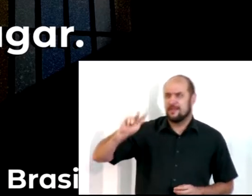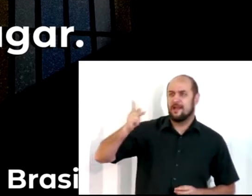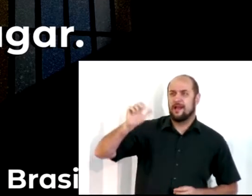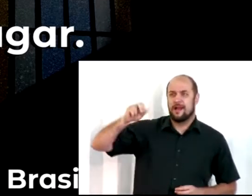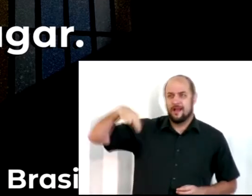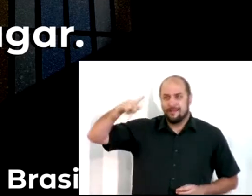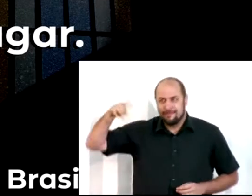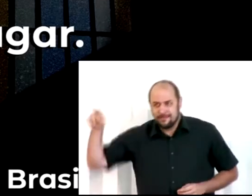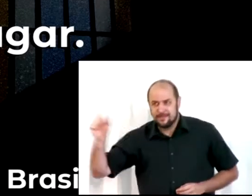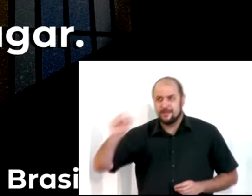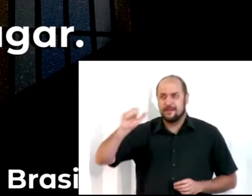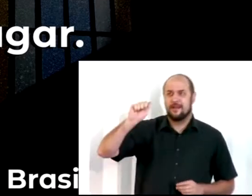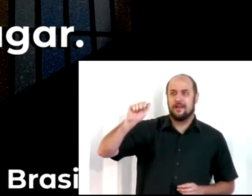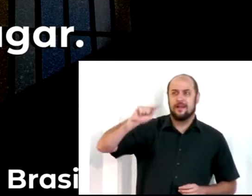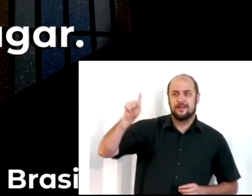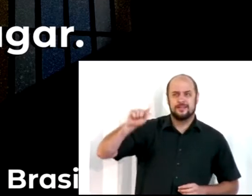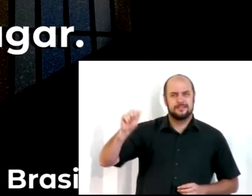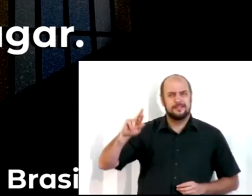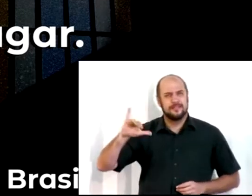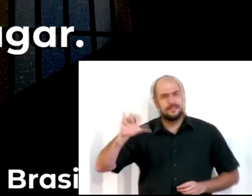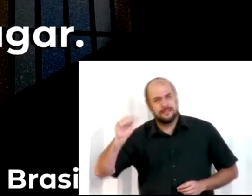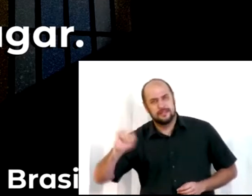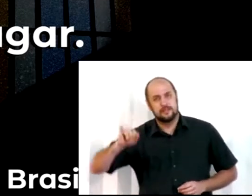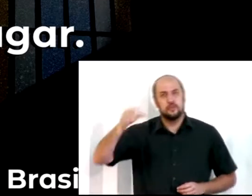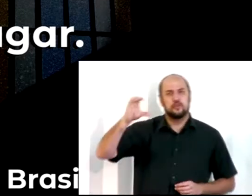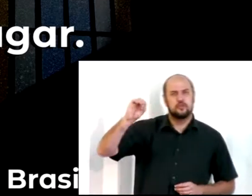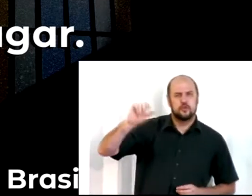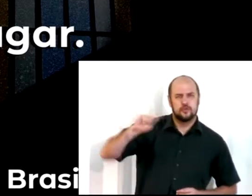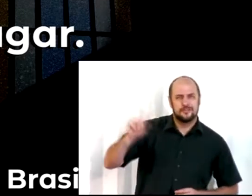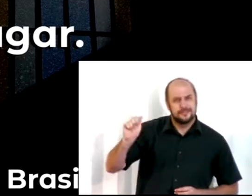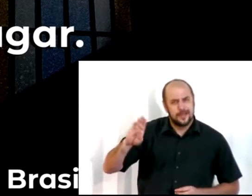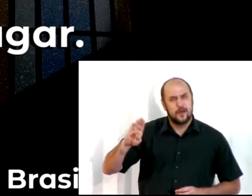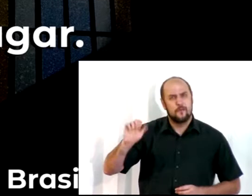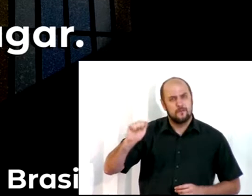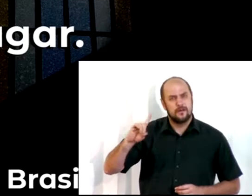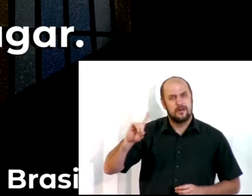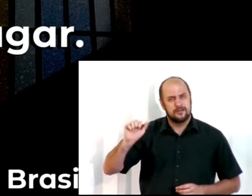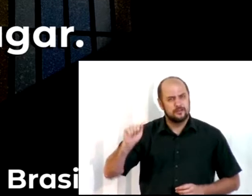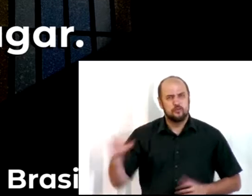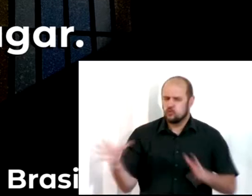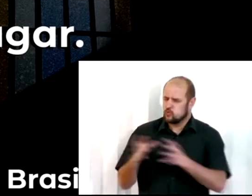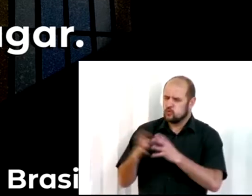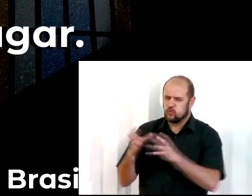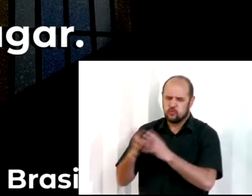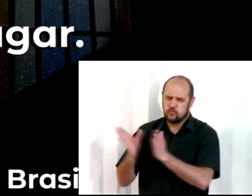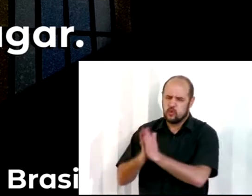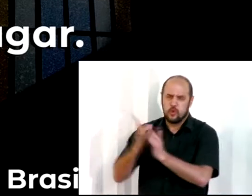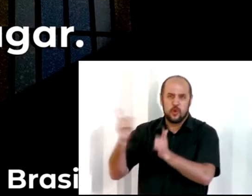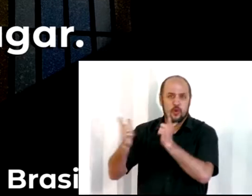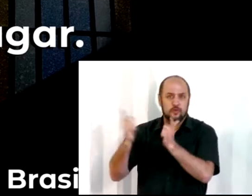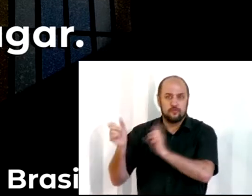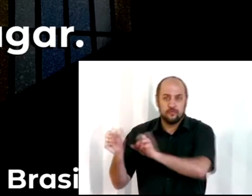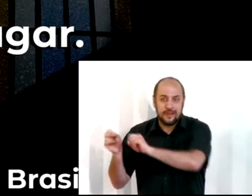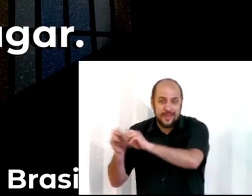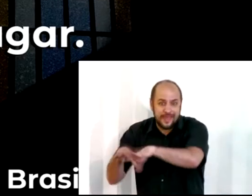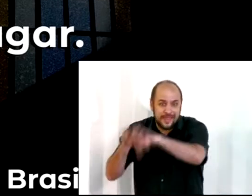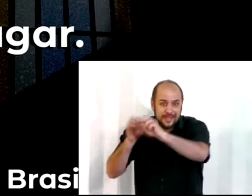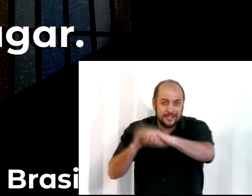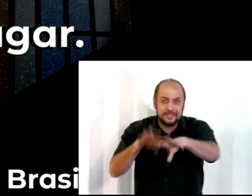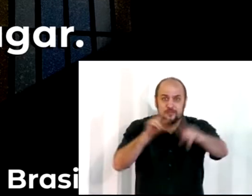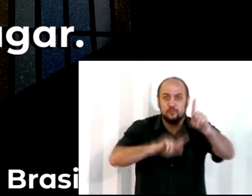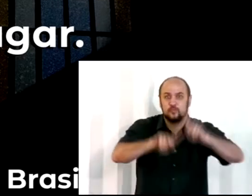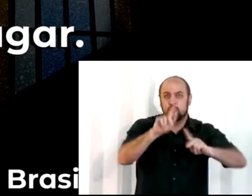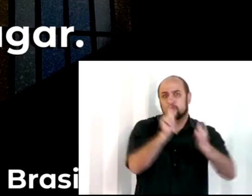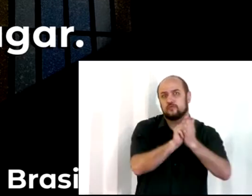Azarias, Josababde, Anã, Pelaias e os levitas ensinavam o povo na lei.